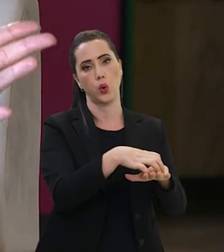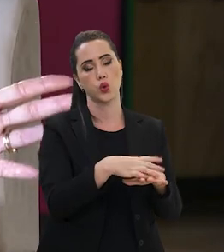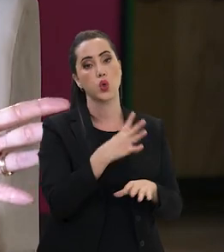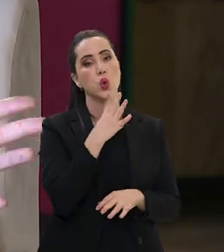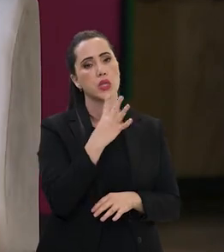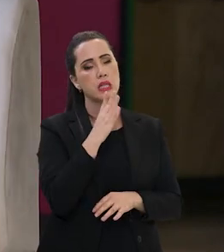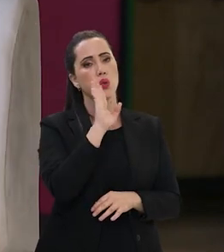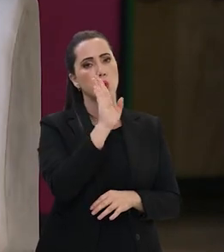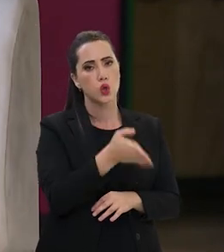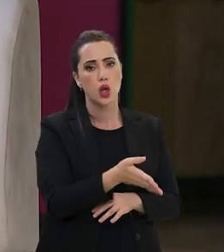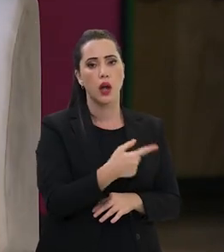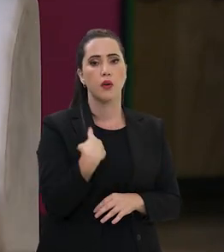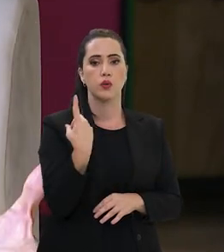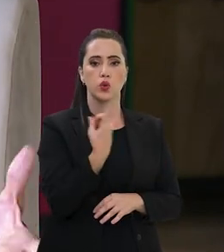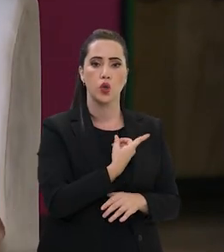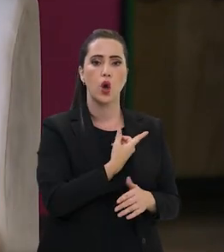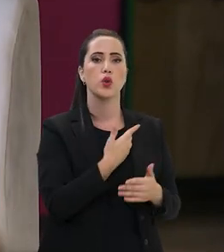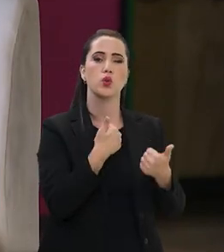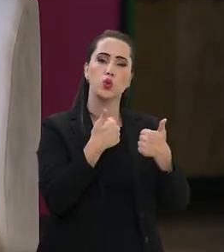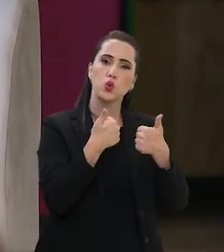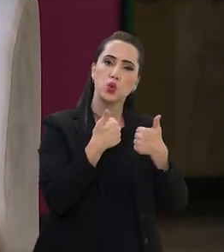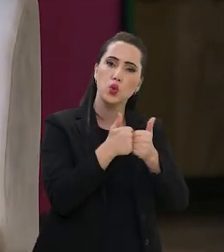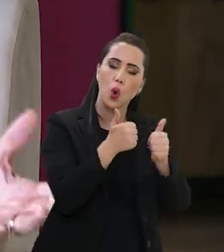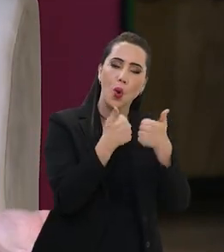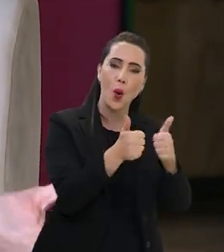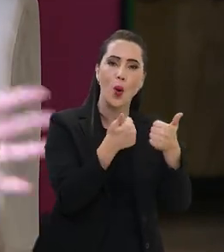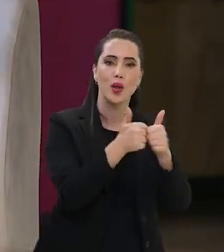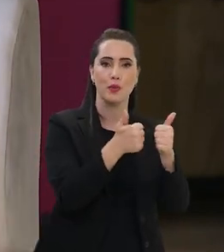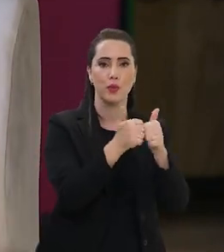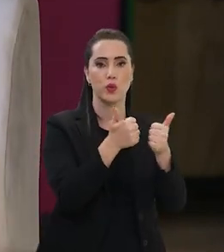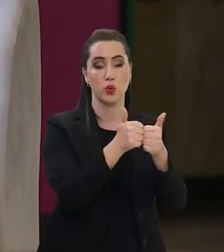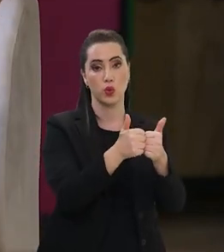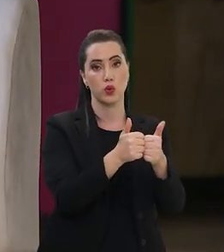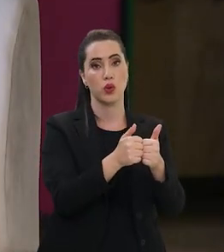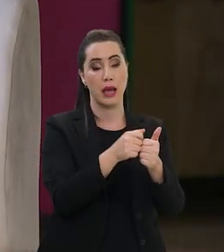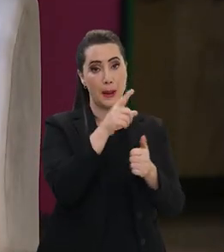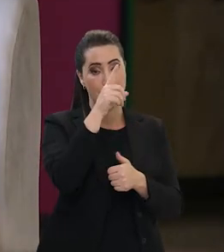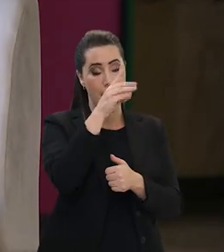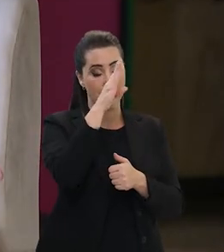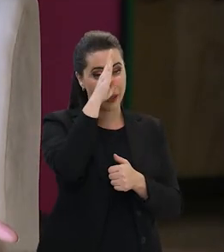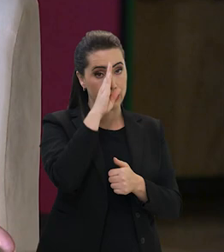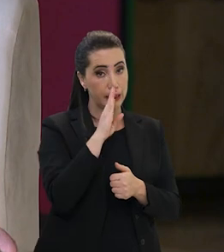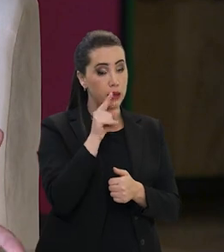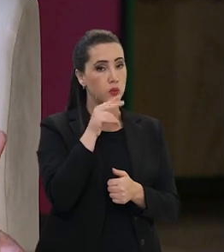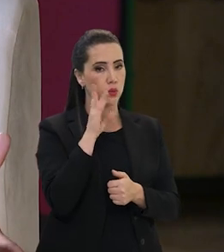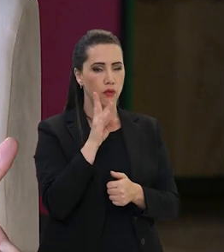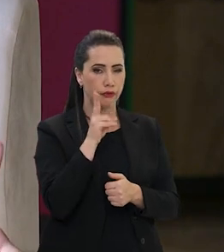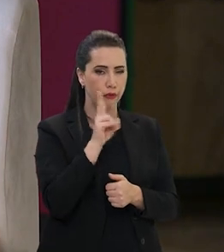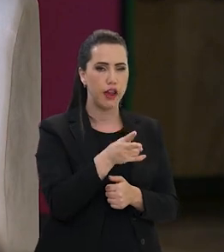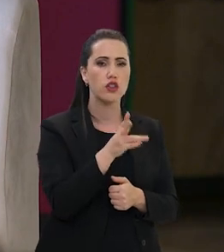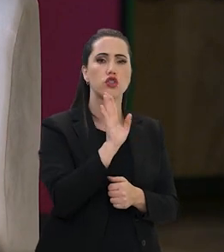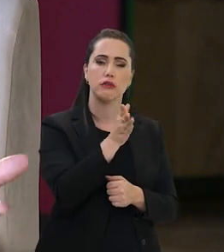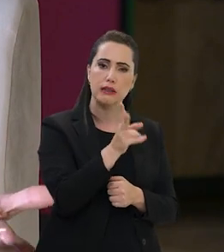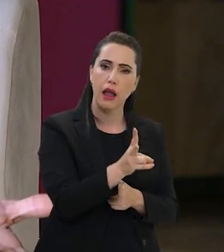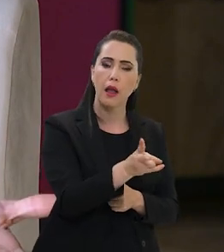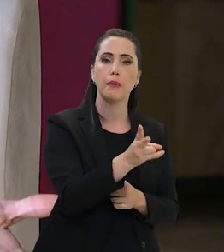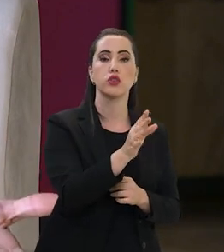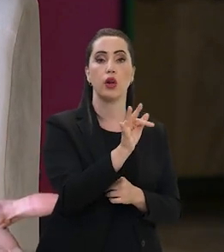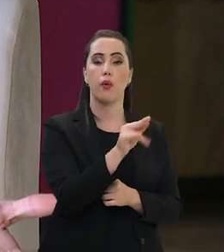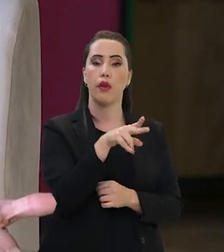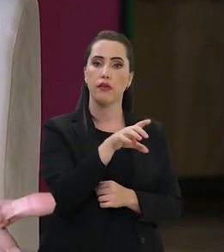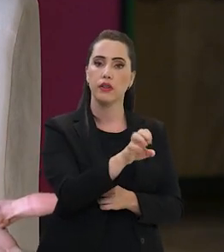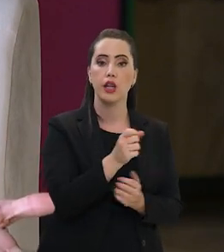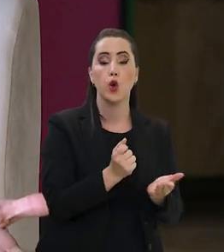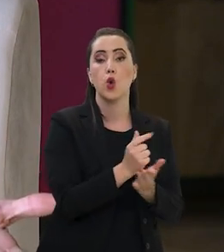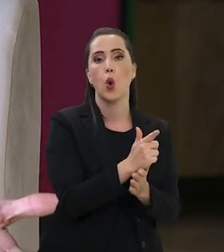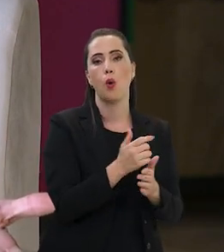Muito conhecido aí, muito conhecidos os nossos ônibus, os amarelinhos, o escolar. São parcerias que já tem muito